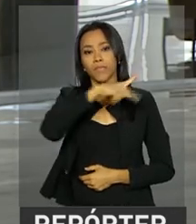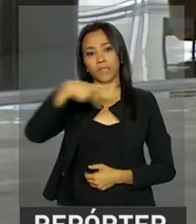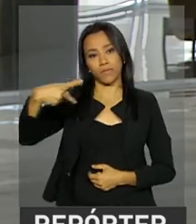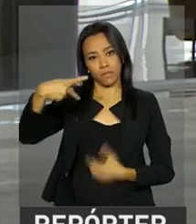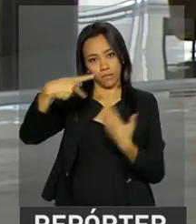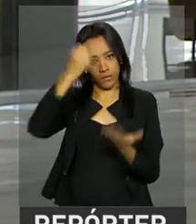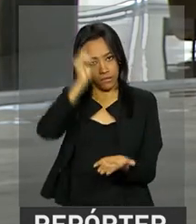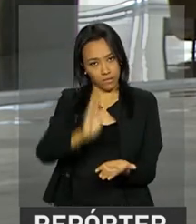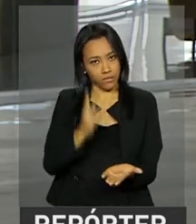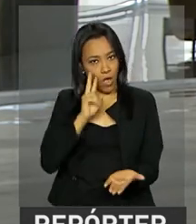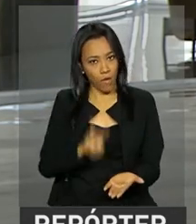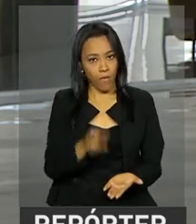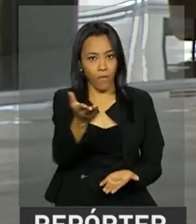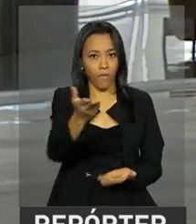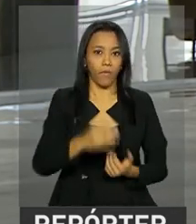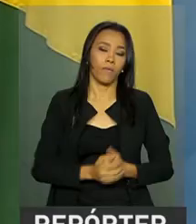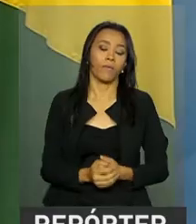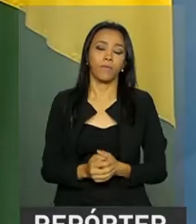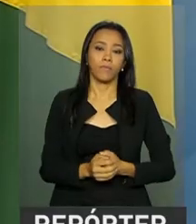República. Vamos ver como foi.